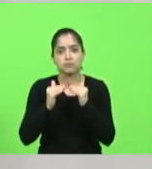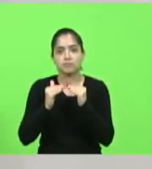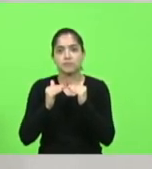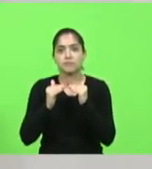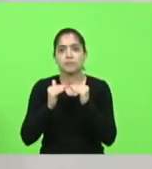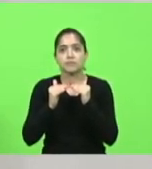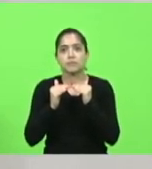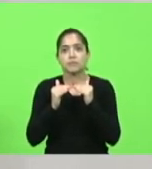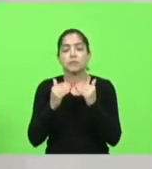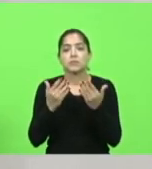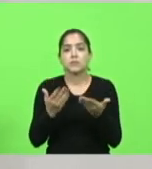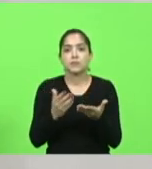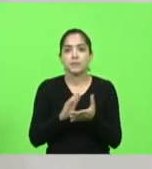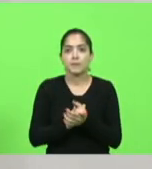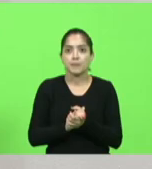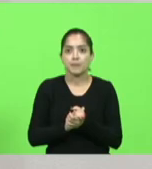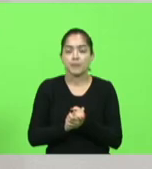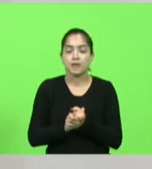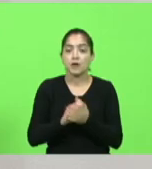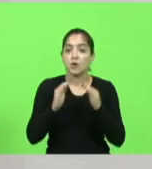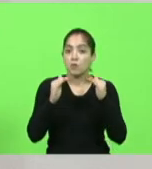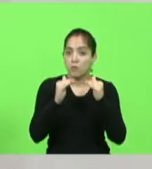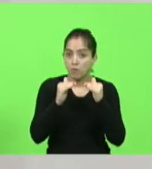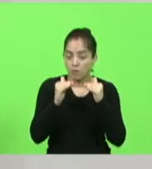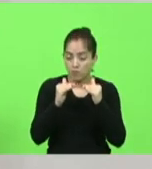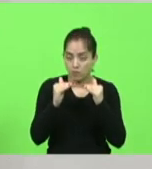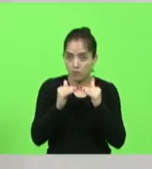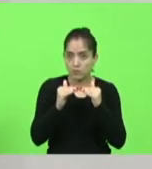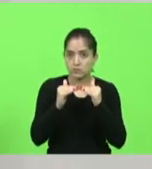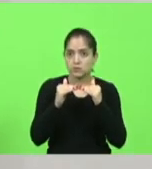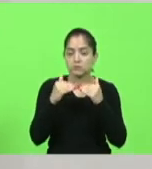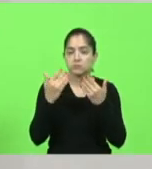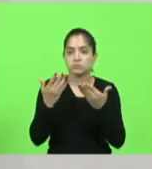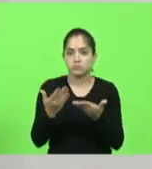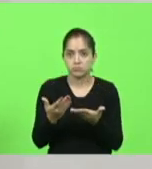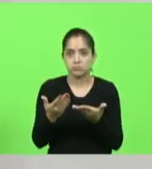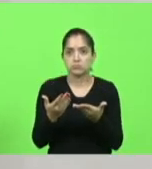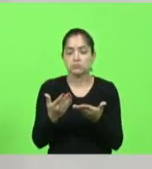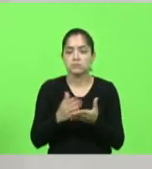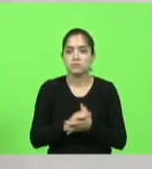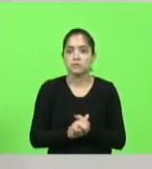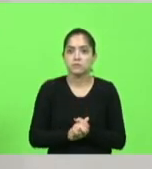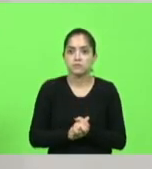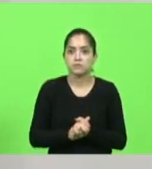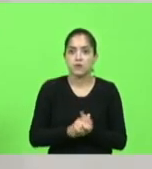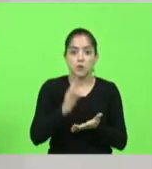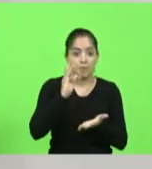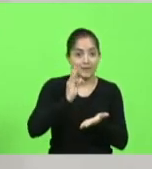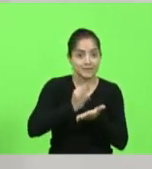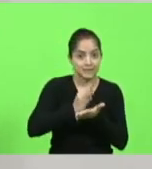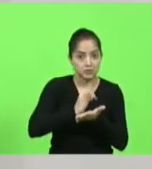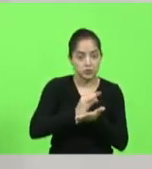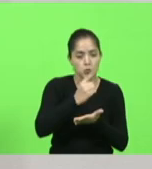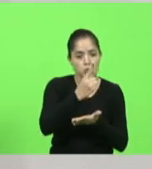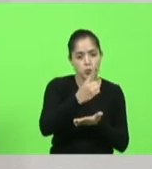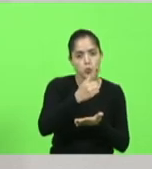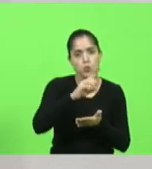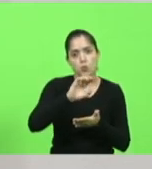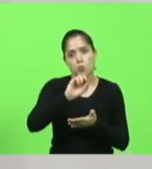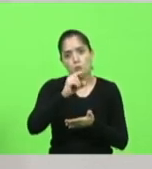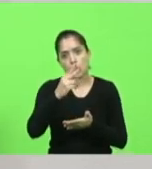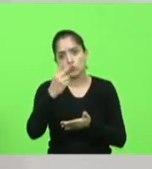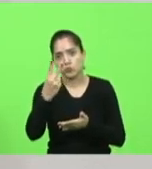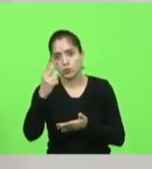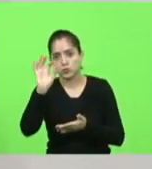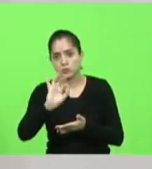concluir. Obrigado, presidente. Concordo até em levar uma taxação de 1 ou 2% para